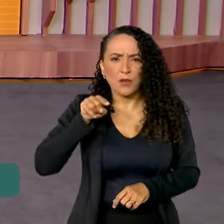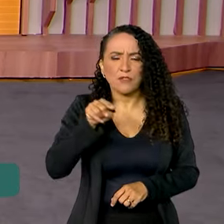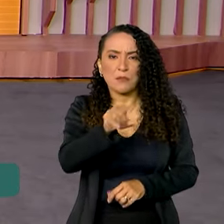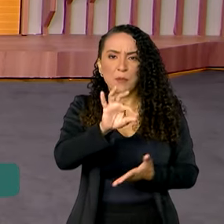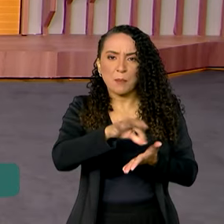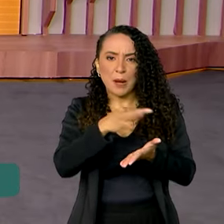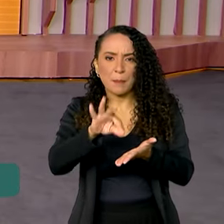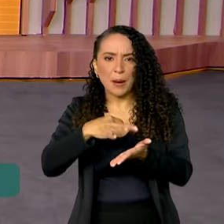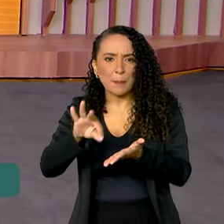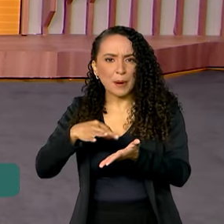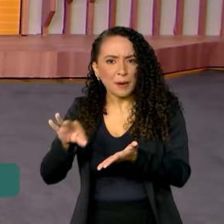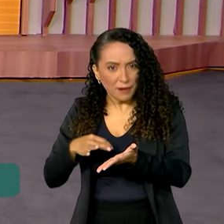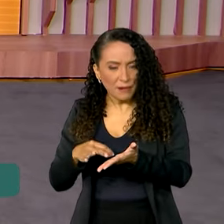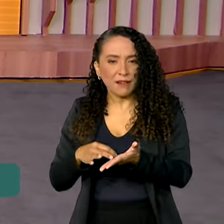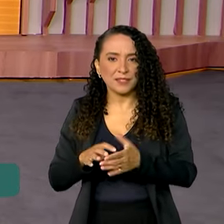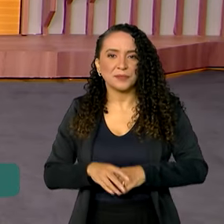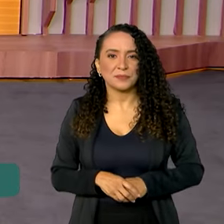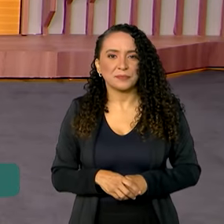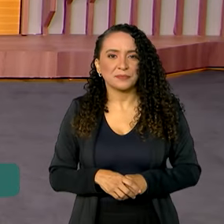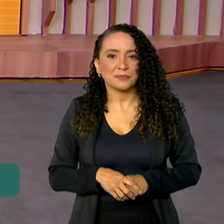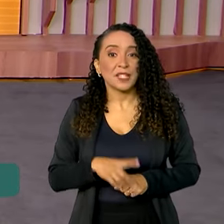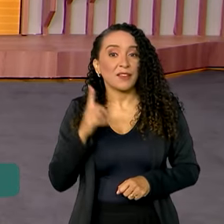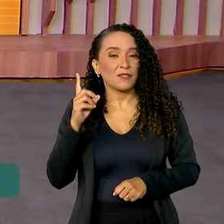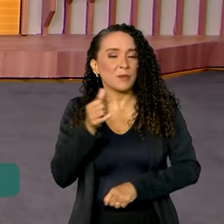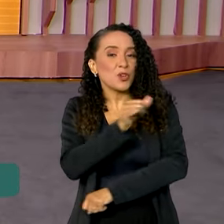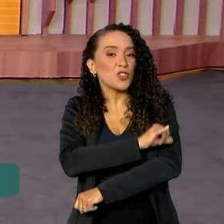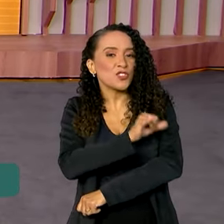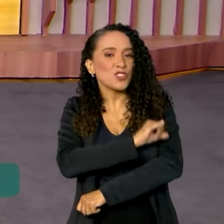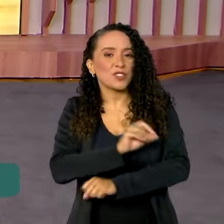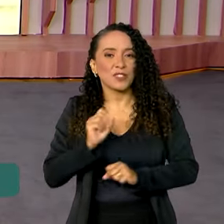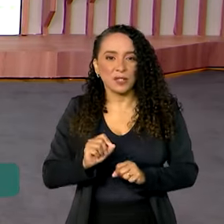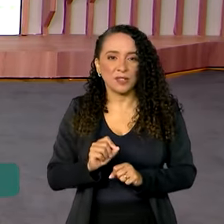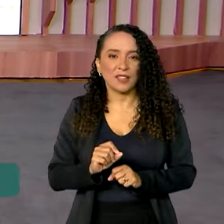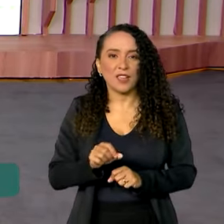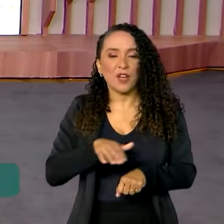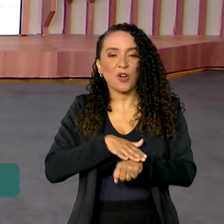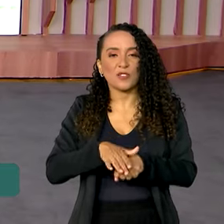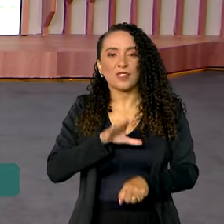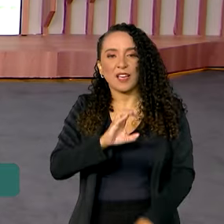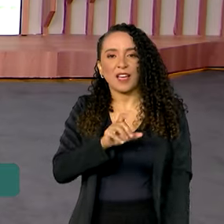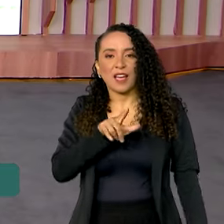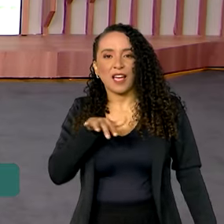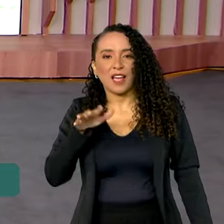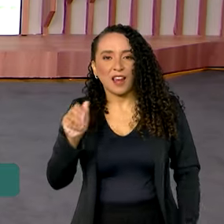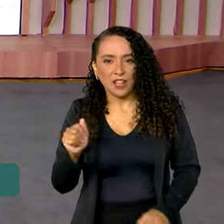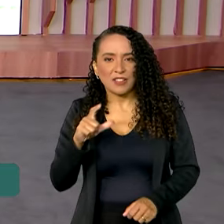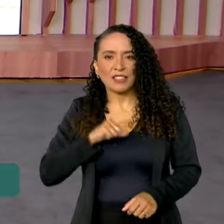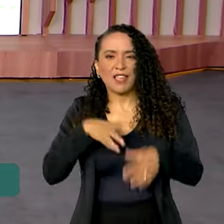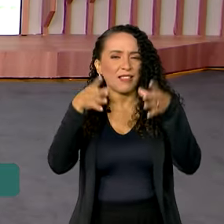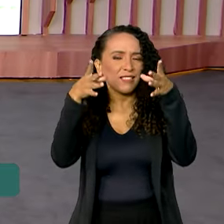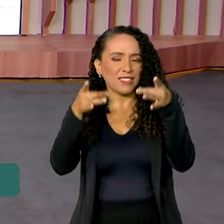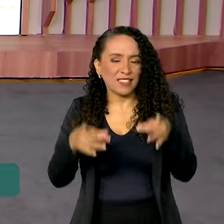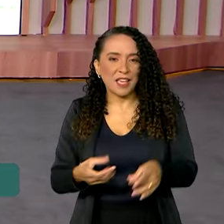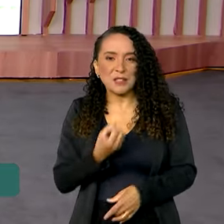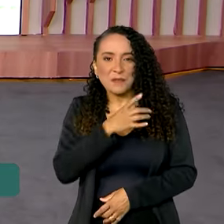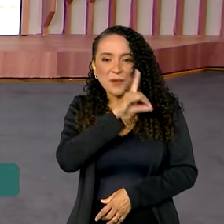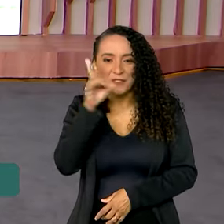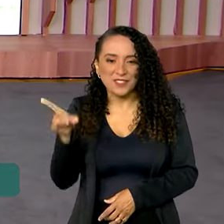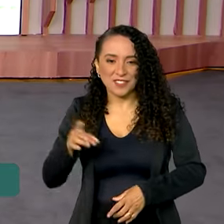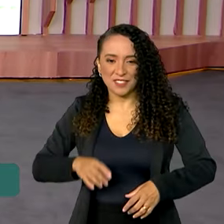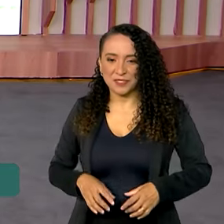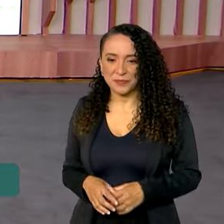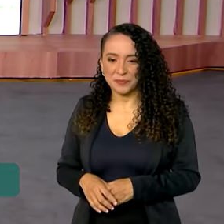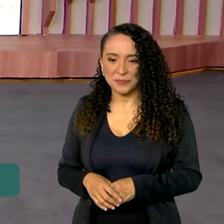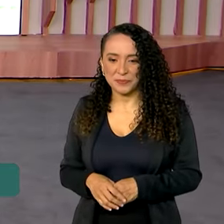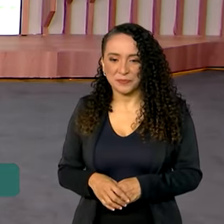19 mil inscrições realizadas. Vamos então ao Rio de Janeiro conversar com Cláudia Boiunga, que tem os detalhes. Bom dia, Claudinha.